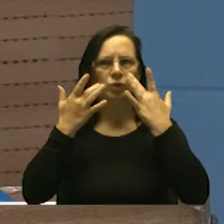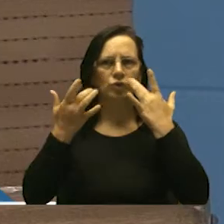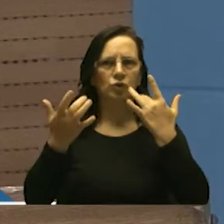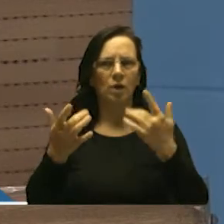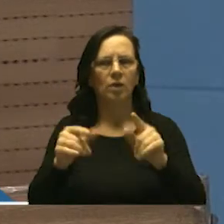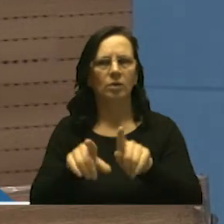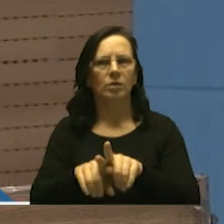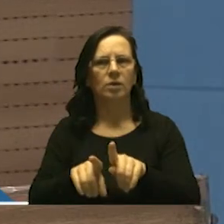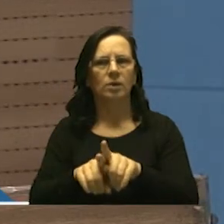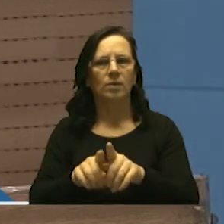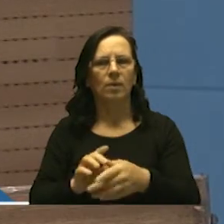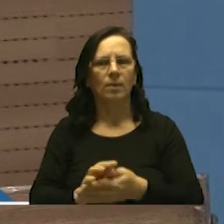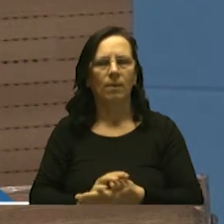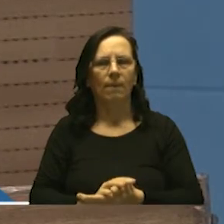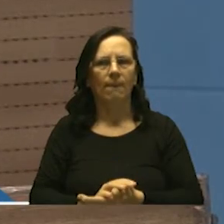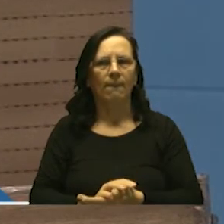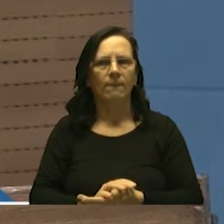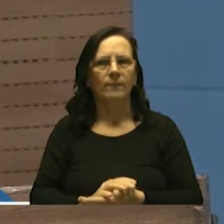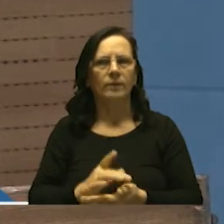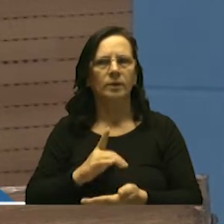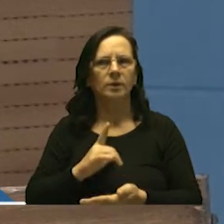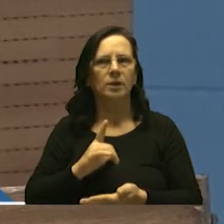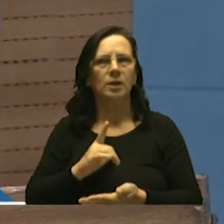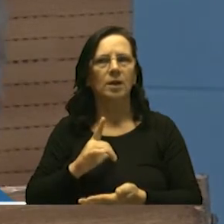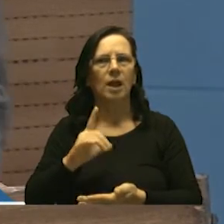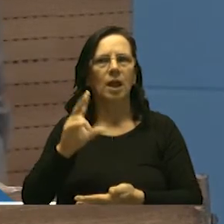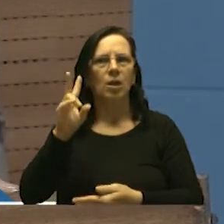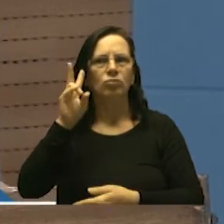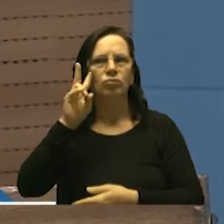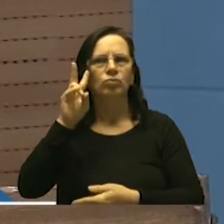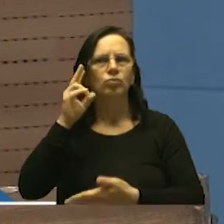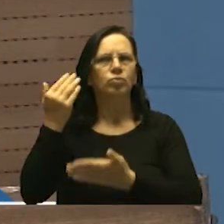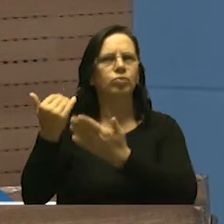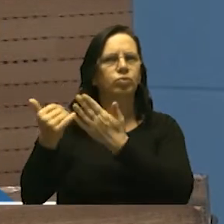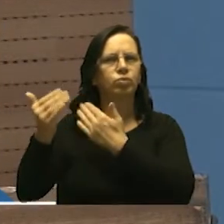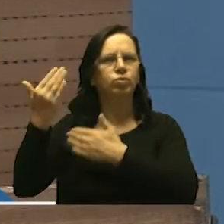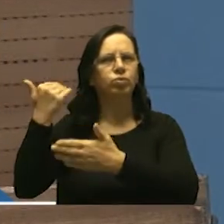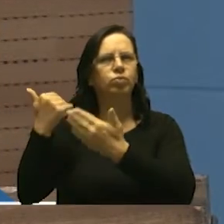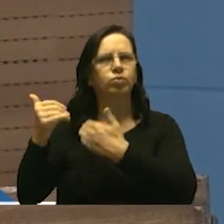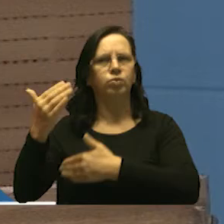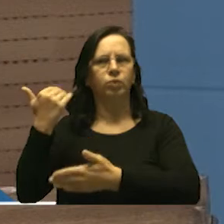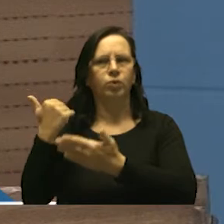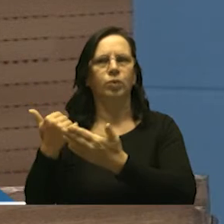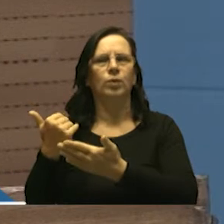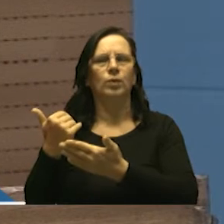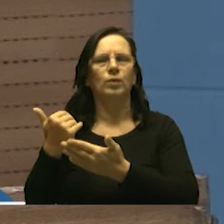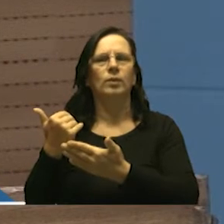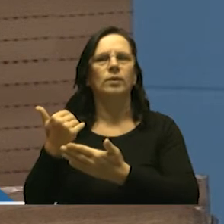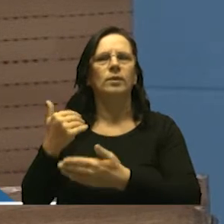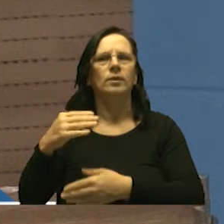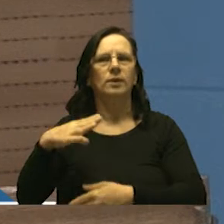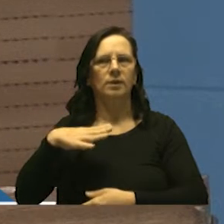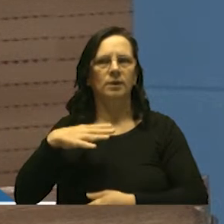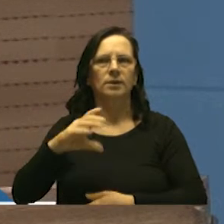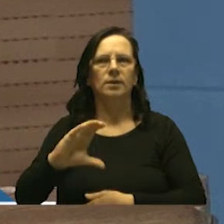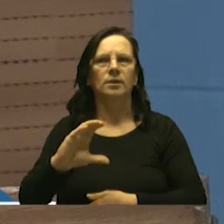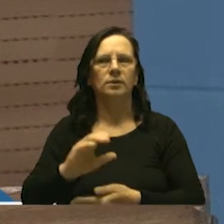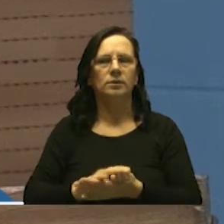serem patrimônio histórico da nossa cidade. Então, tudo aquilo que é um patrimônio,